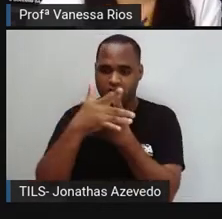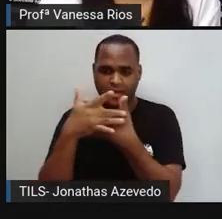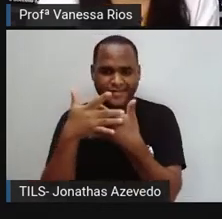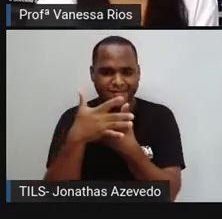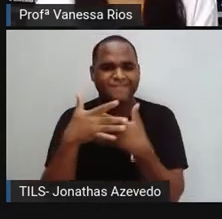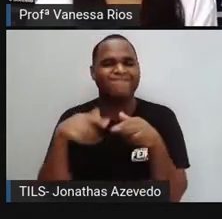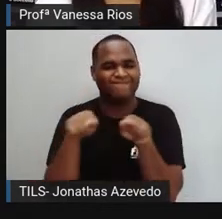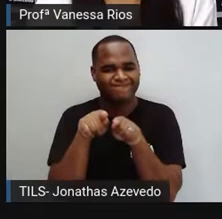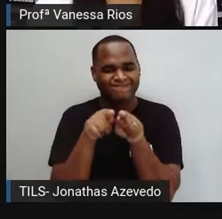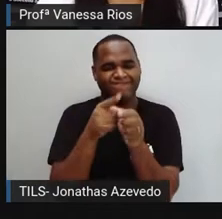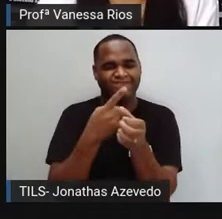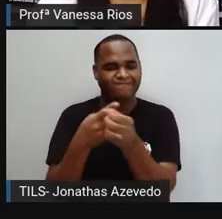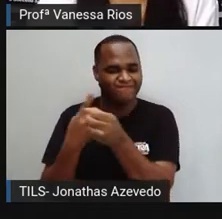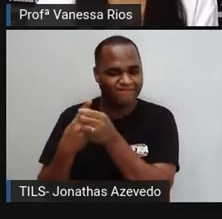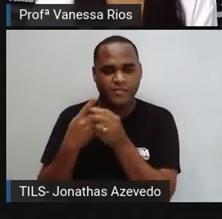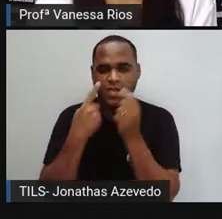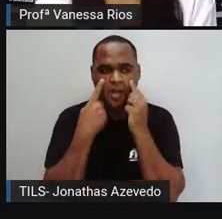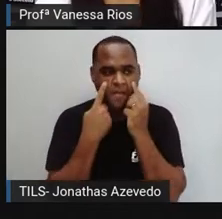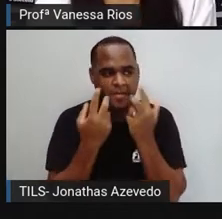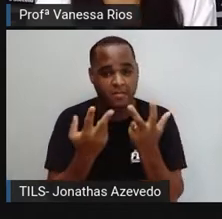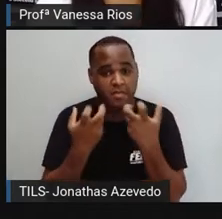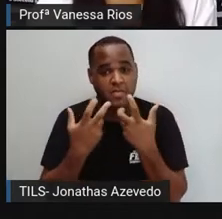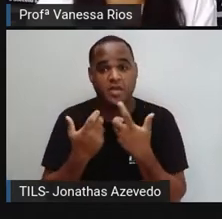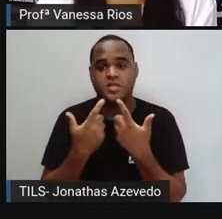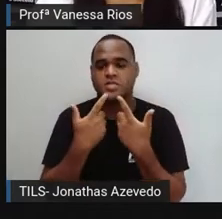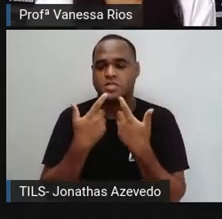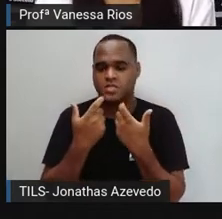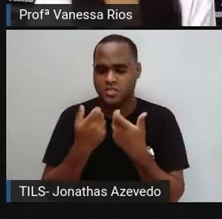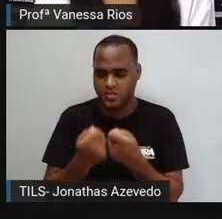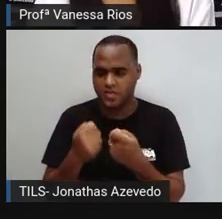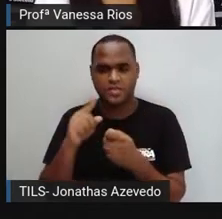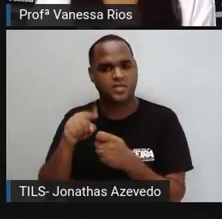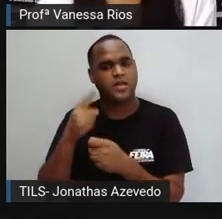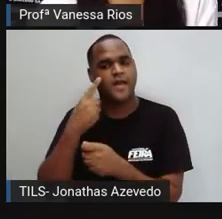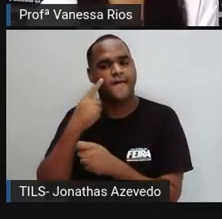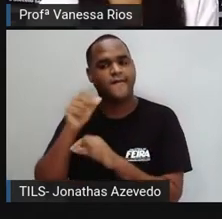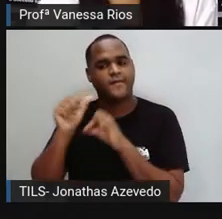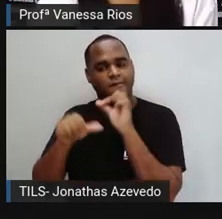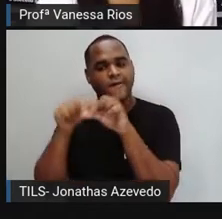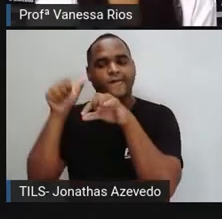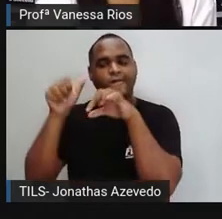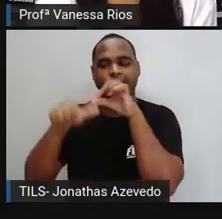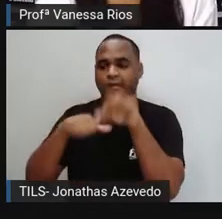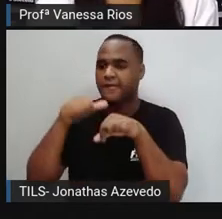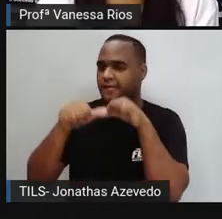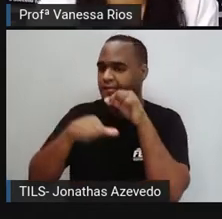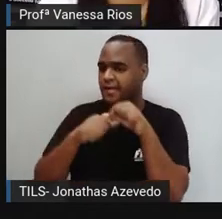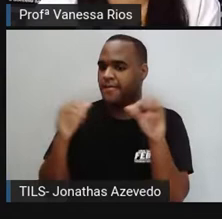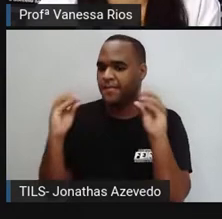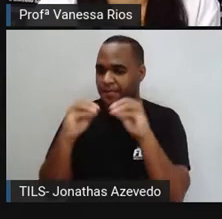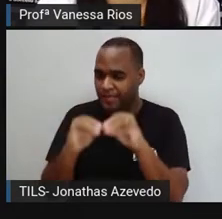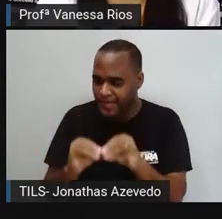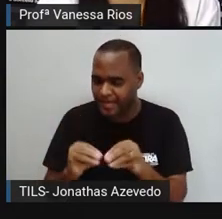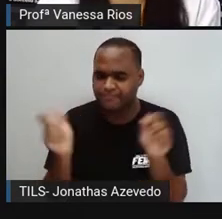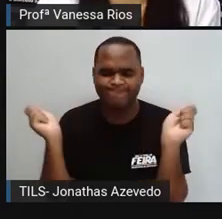nós percebemos aí como a língua é algo vivo, é algo que se modifica, algo que agrega